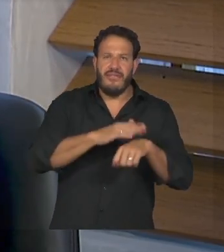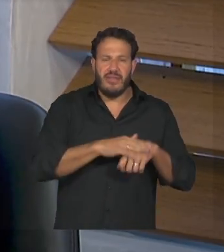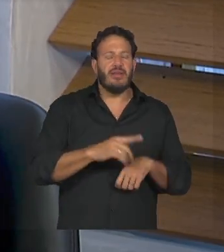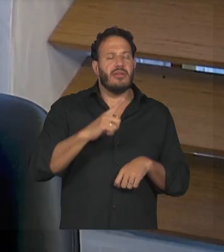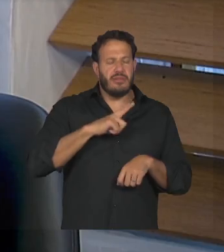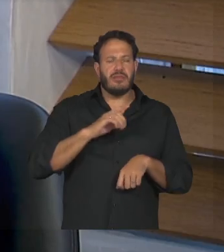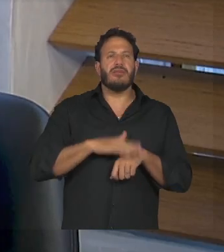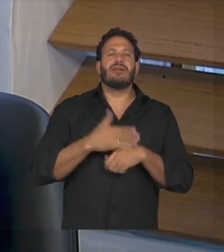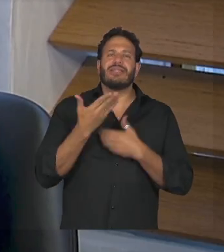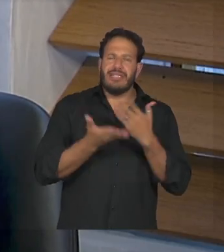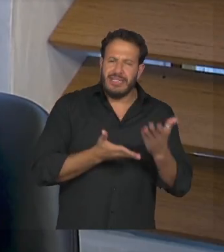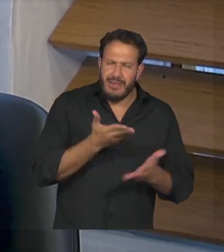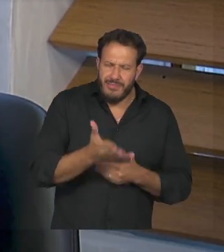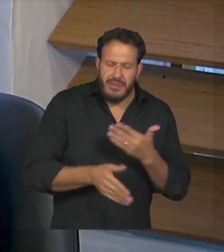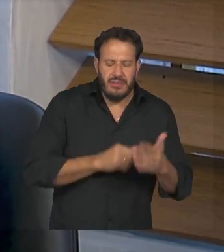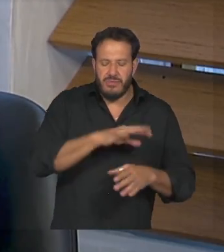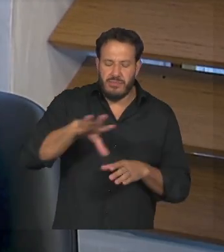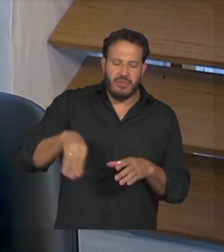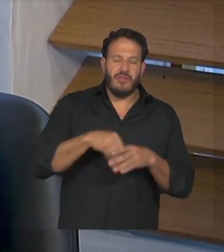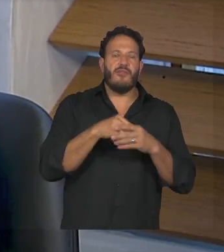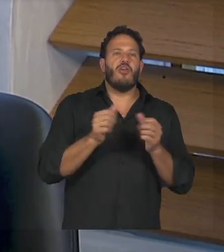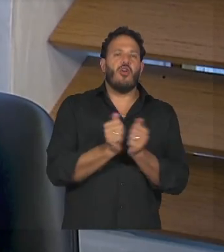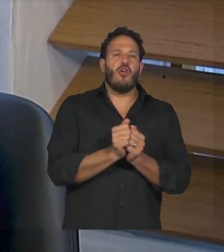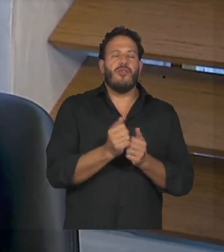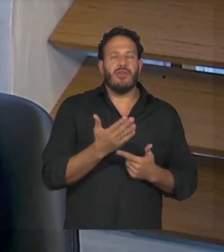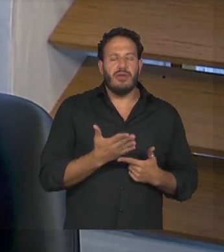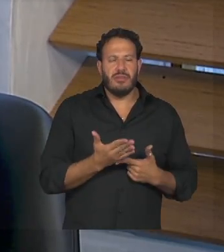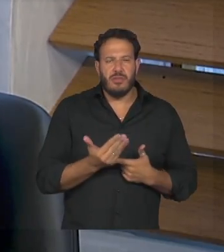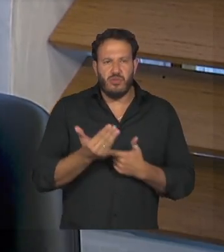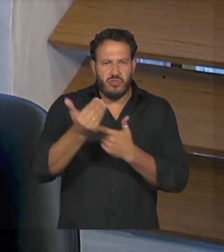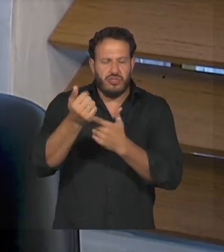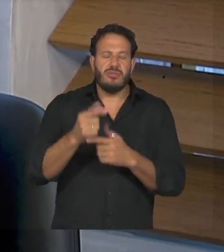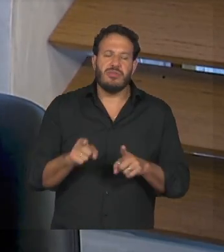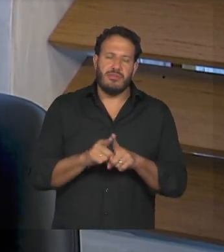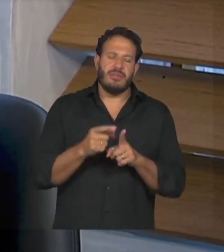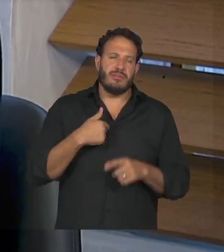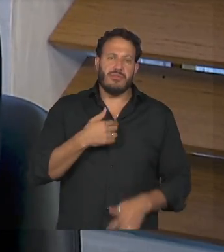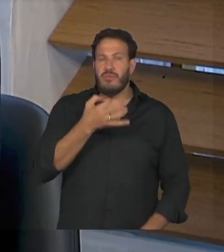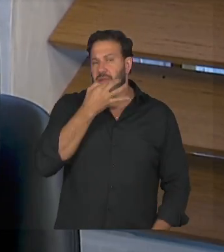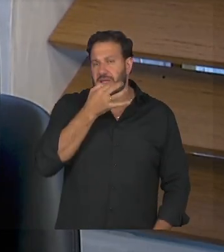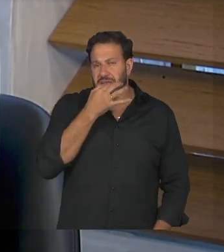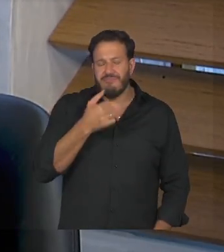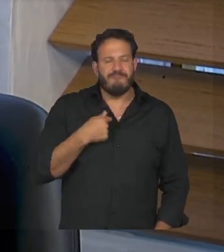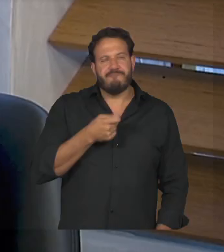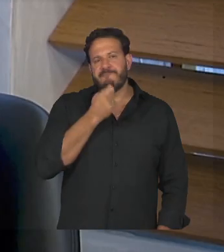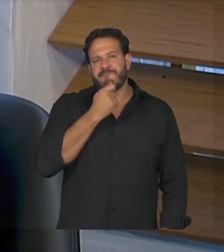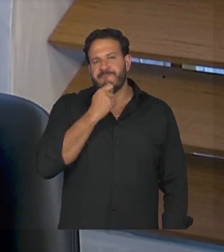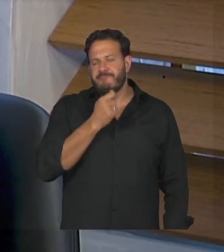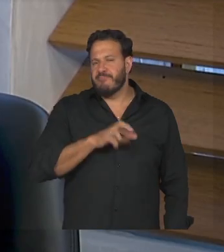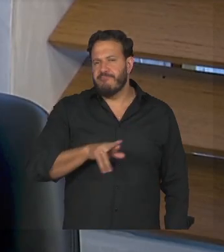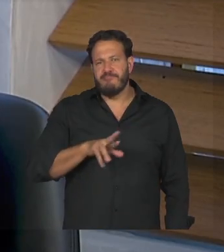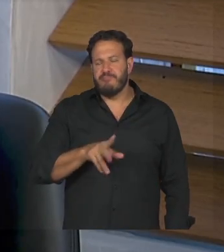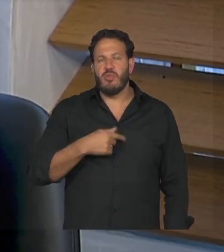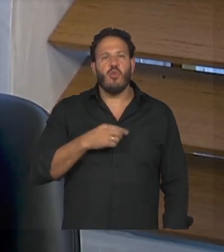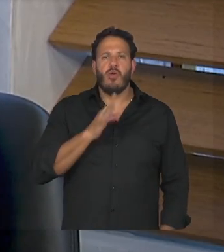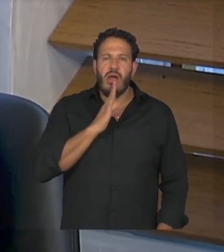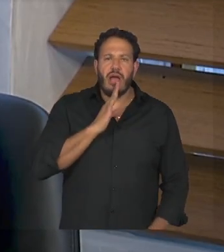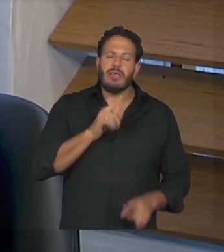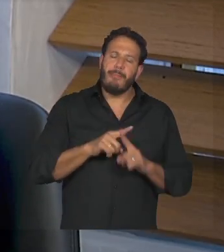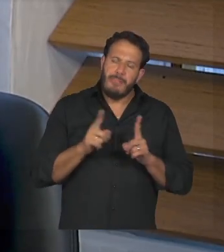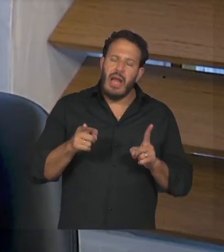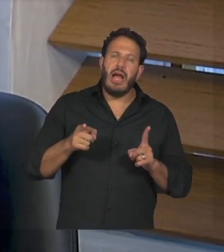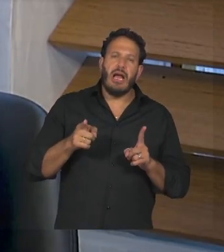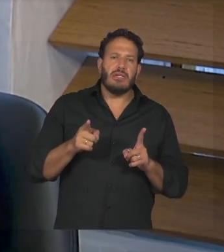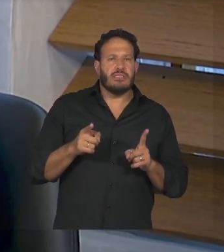tratamentos que envolvem a tecnologia também que particularmente eu ainda não conheço mas estamos estou em